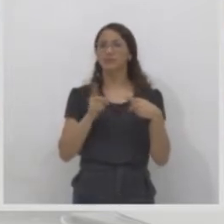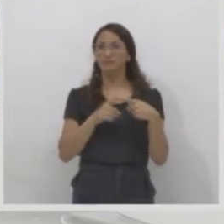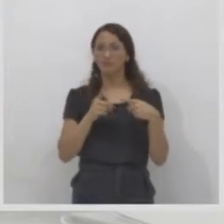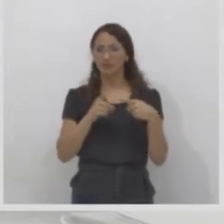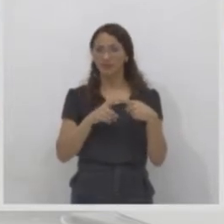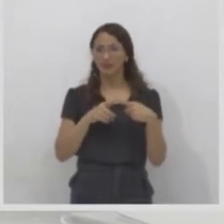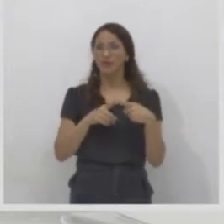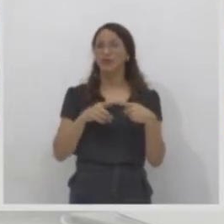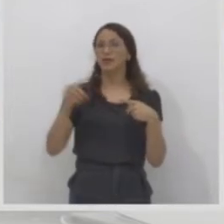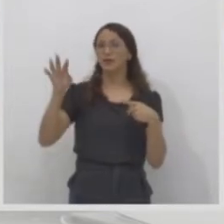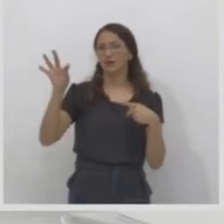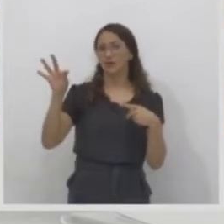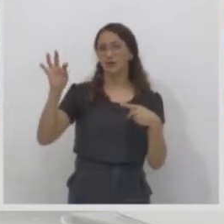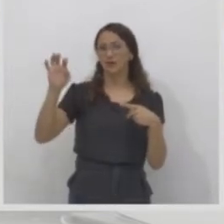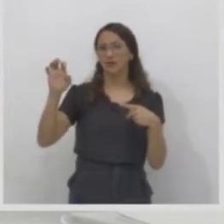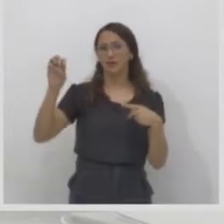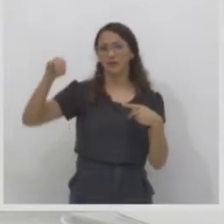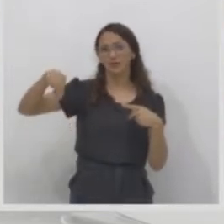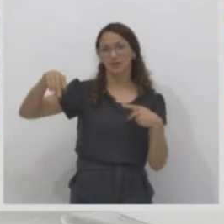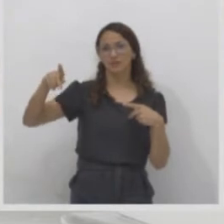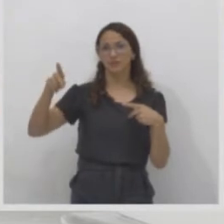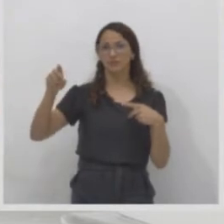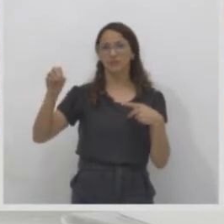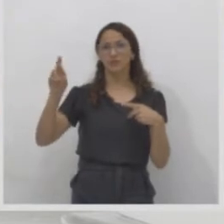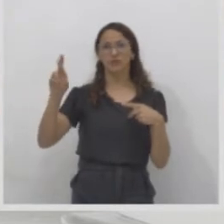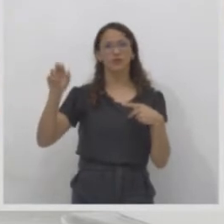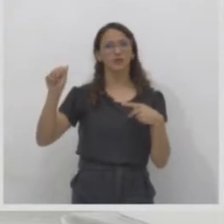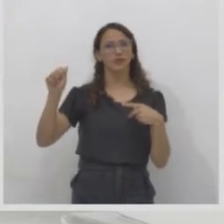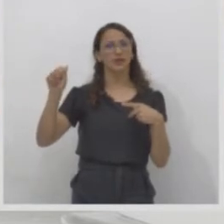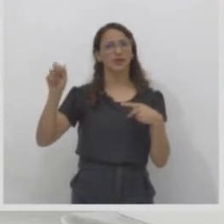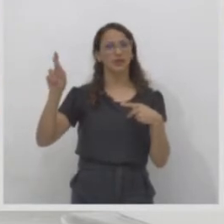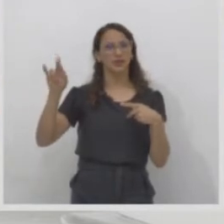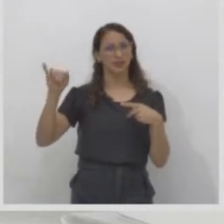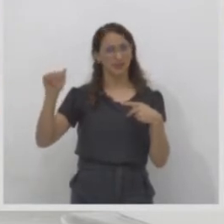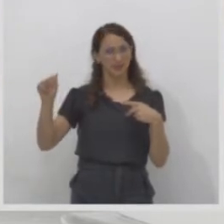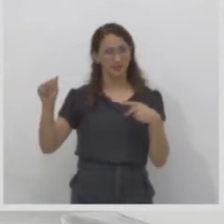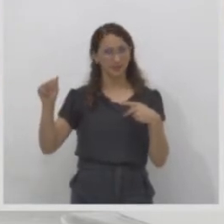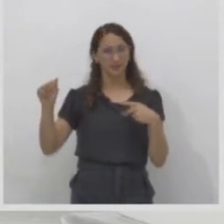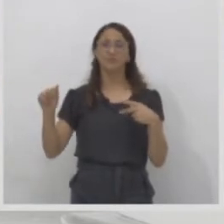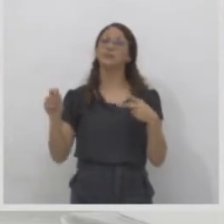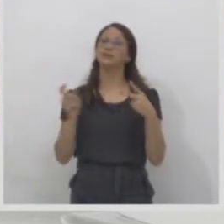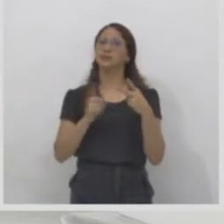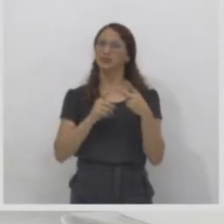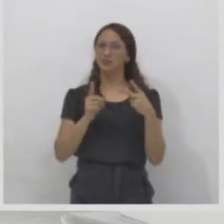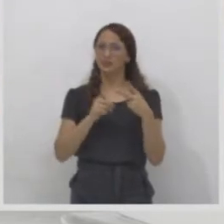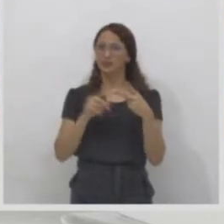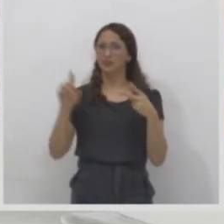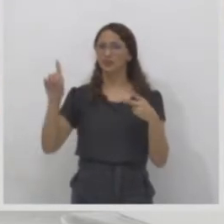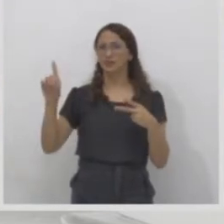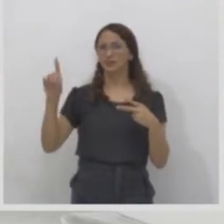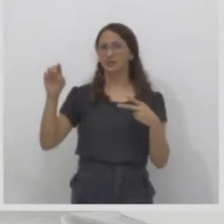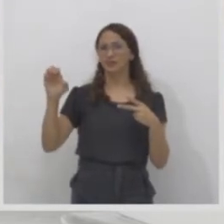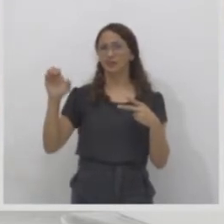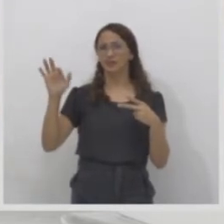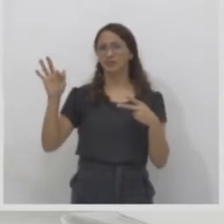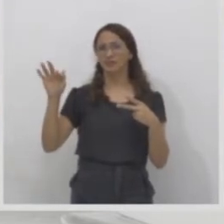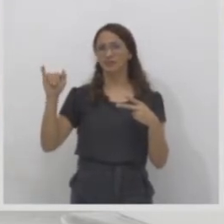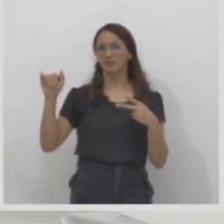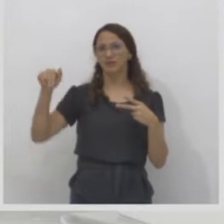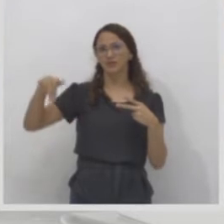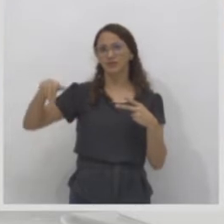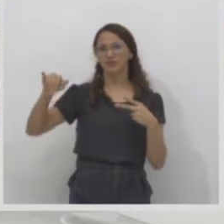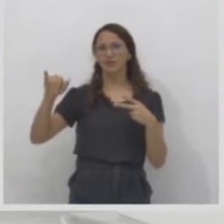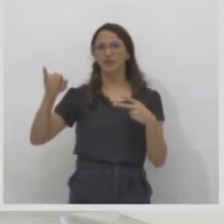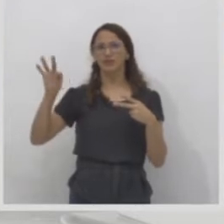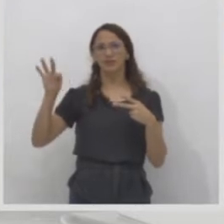e a migração definitiva. A migração temporária, aluno, nada mais é do que quando a pessoa